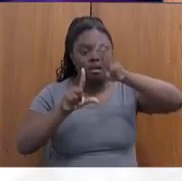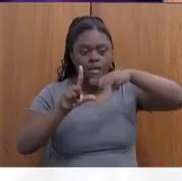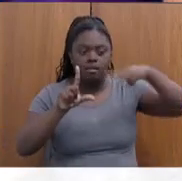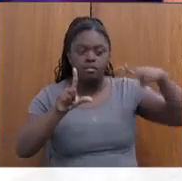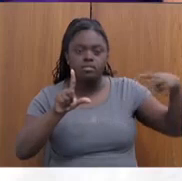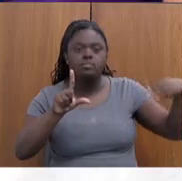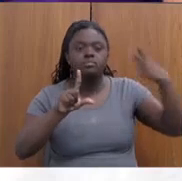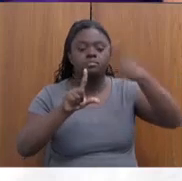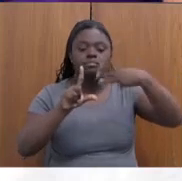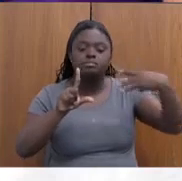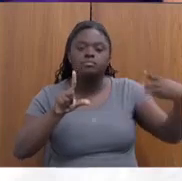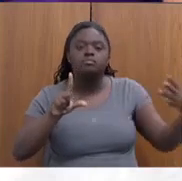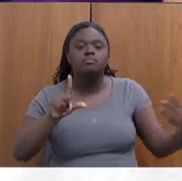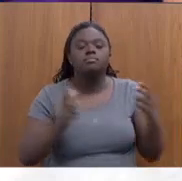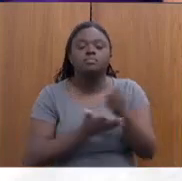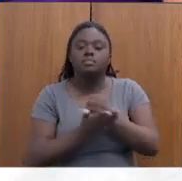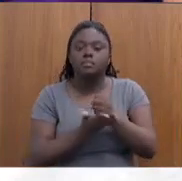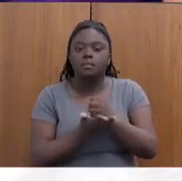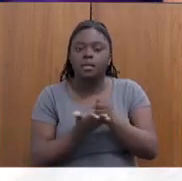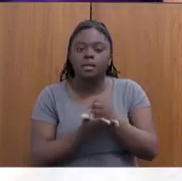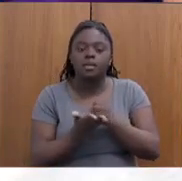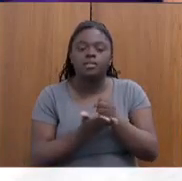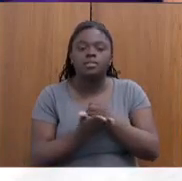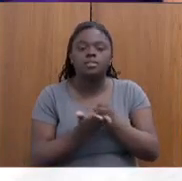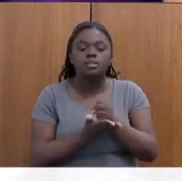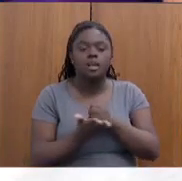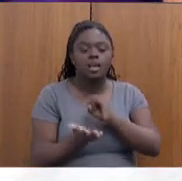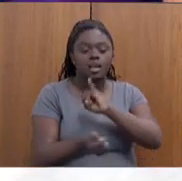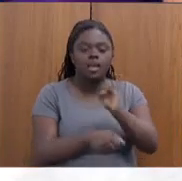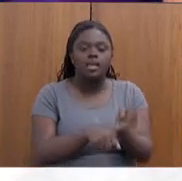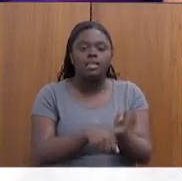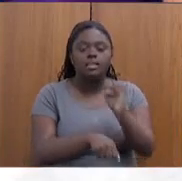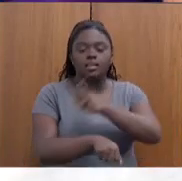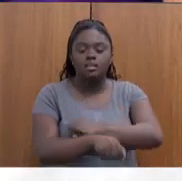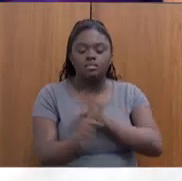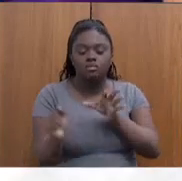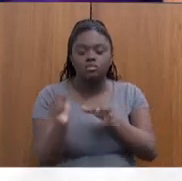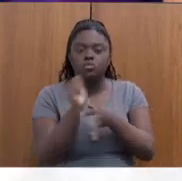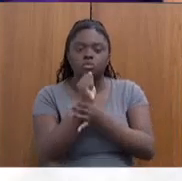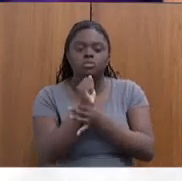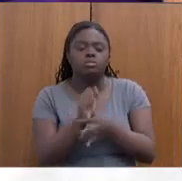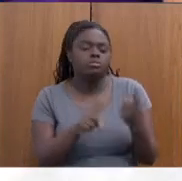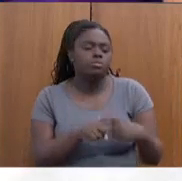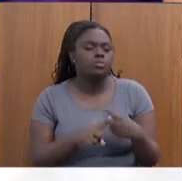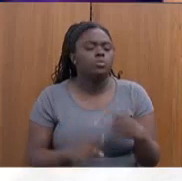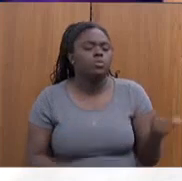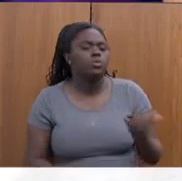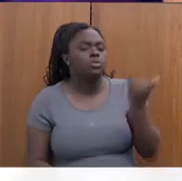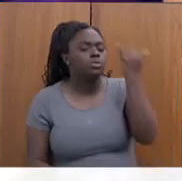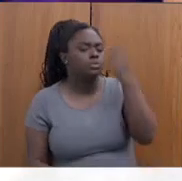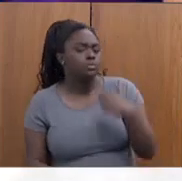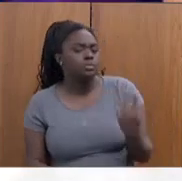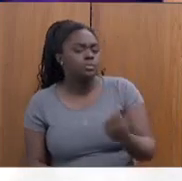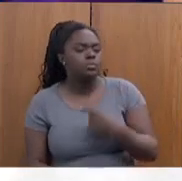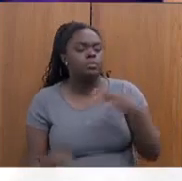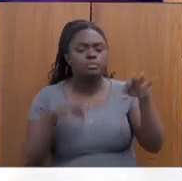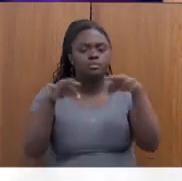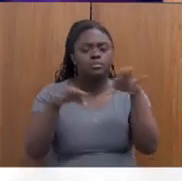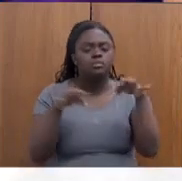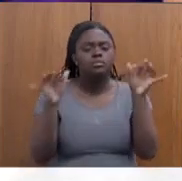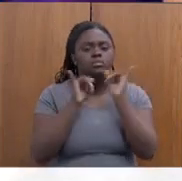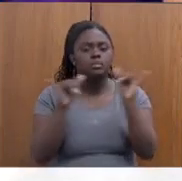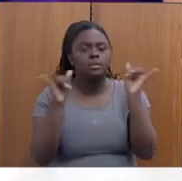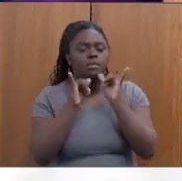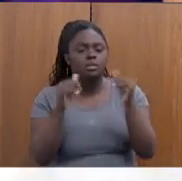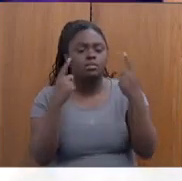base integrada de segurança pública. O é isso que importante para nós? Maior transparência das informações sobre